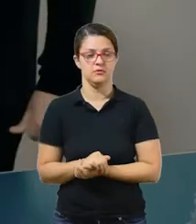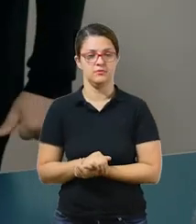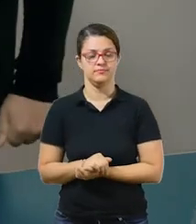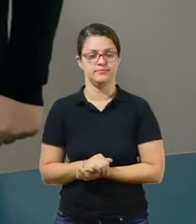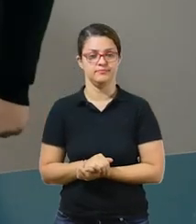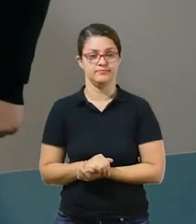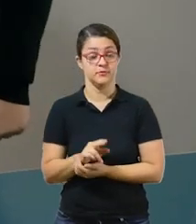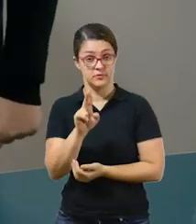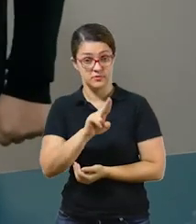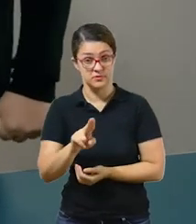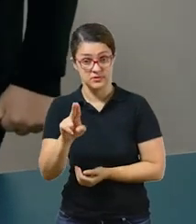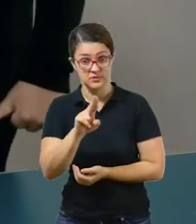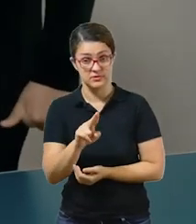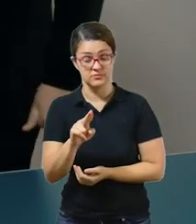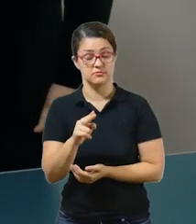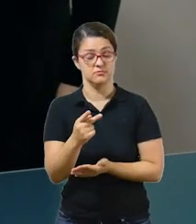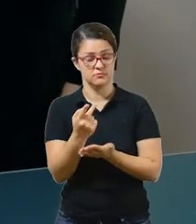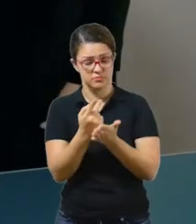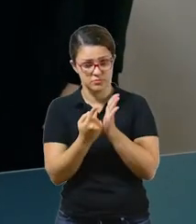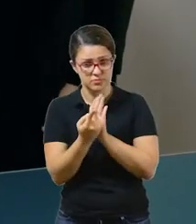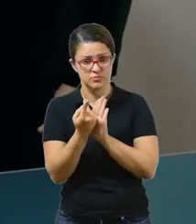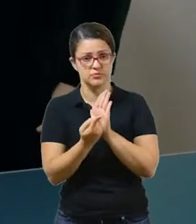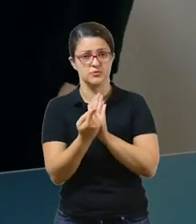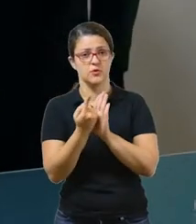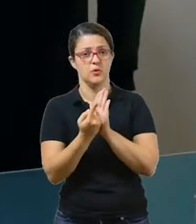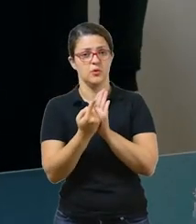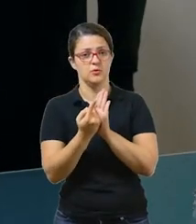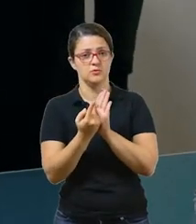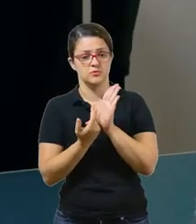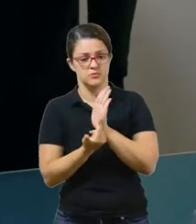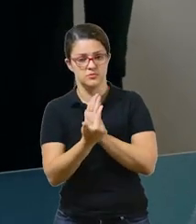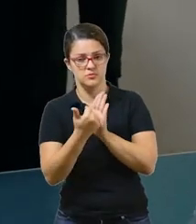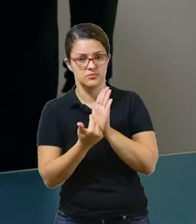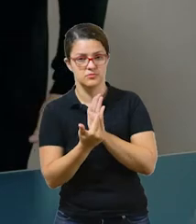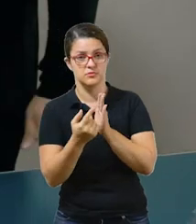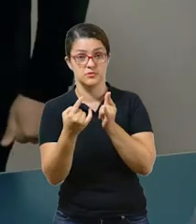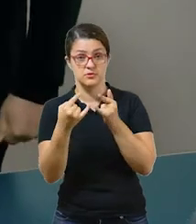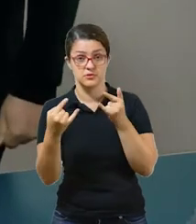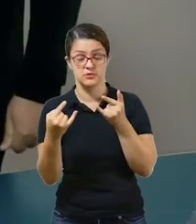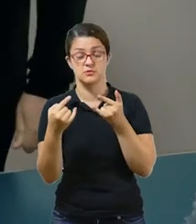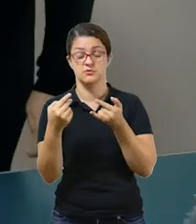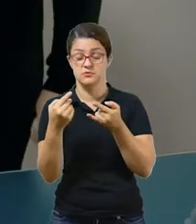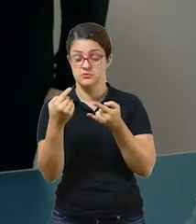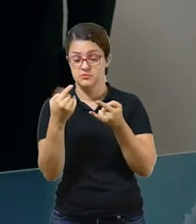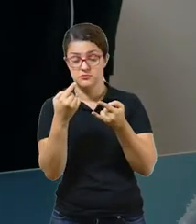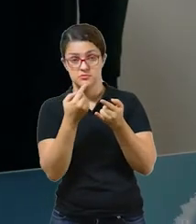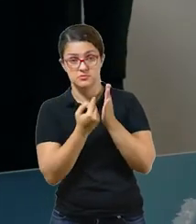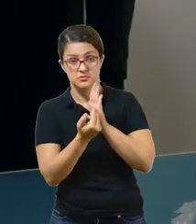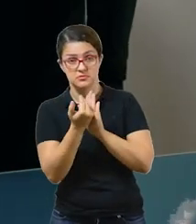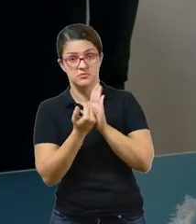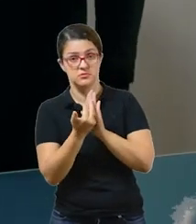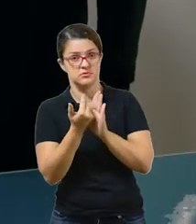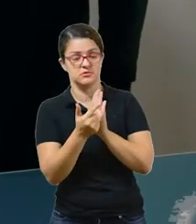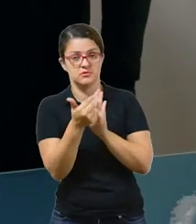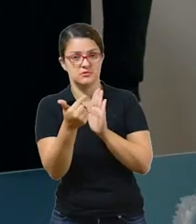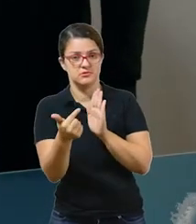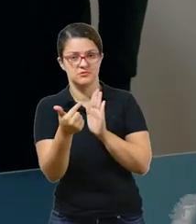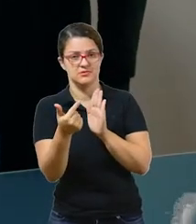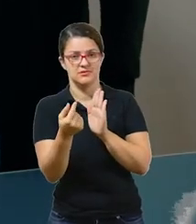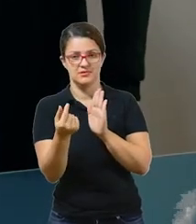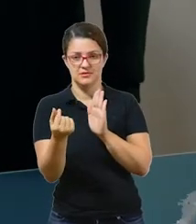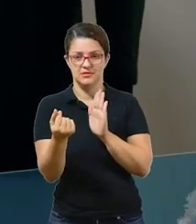Utilizando o recorte de figuras de moedas e cédulas sem valor, monte o esquema de equivalência de valores